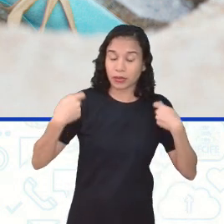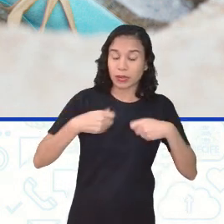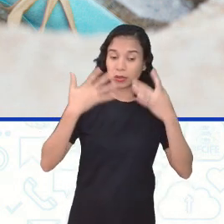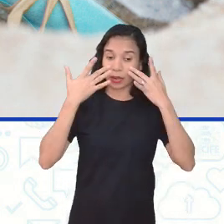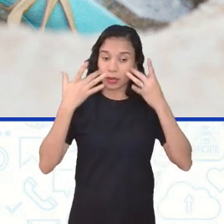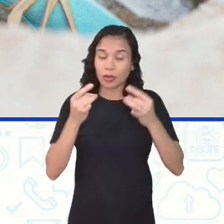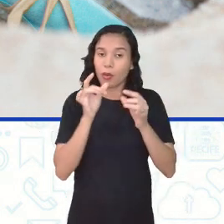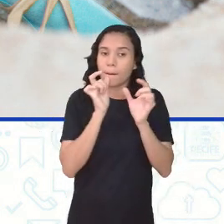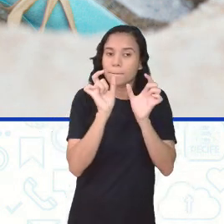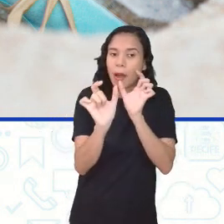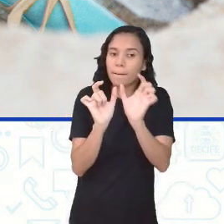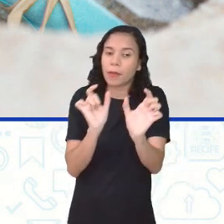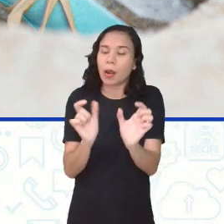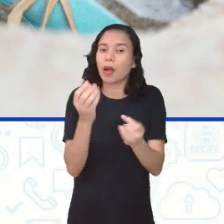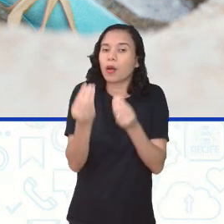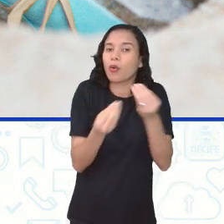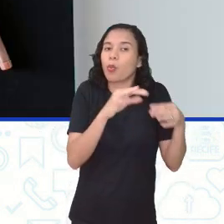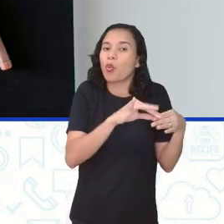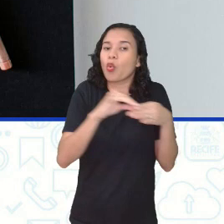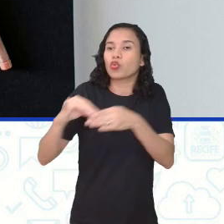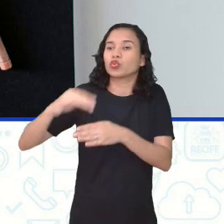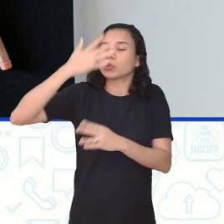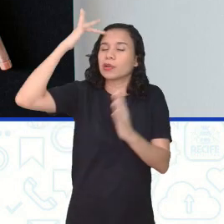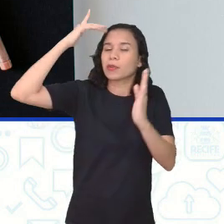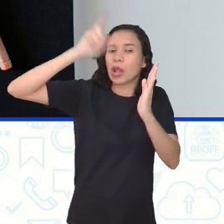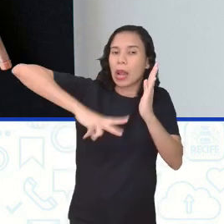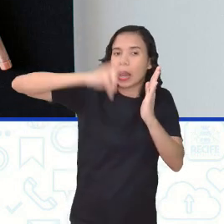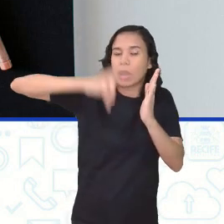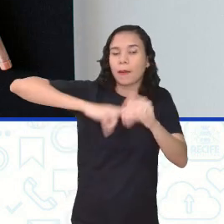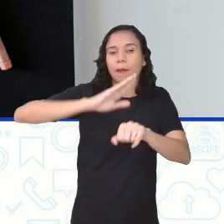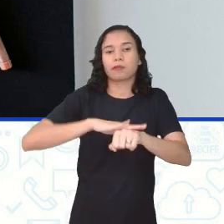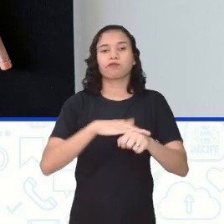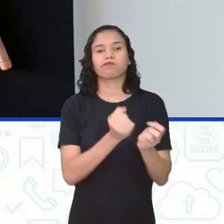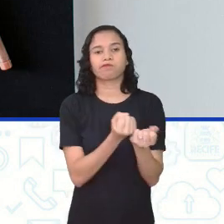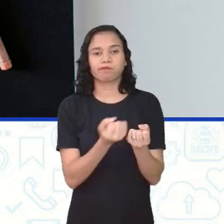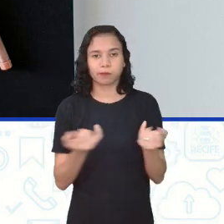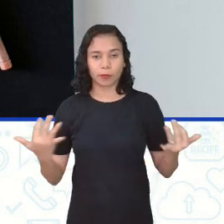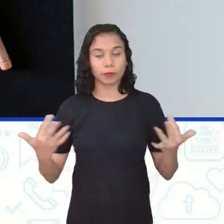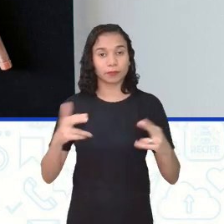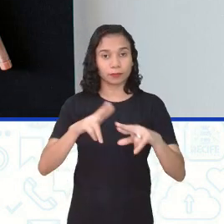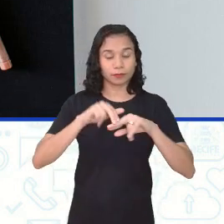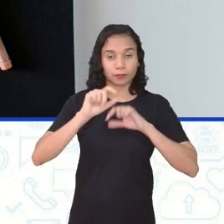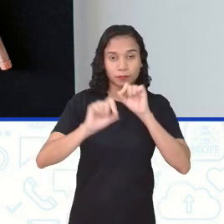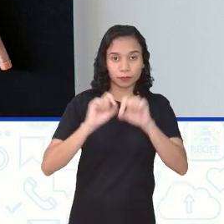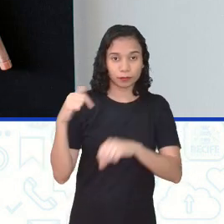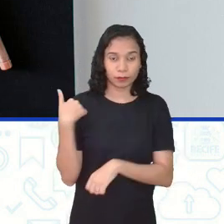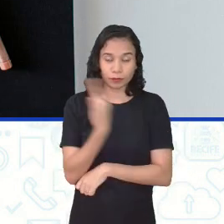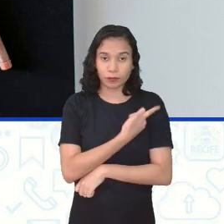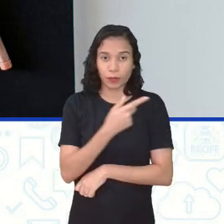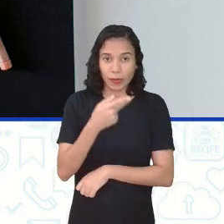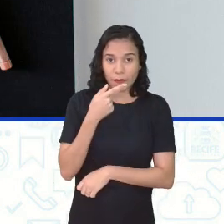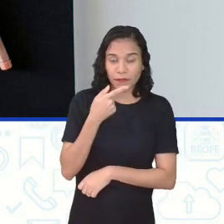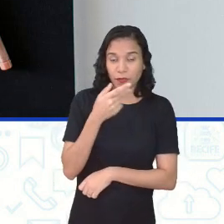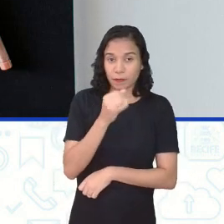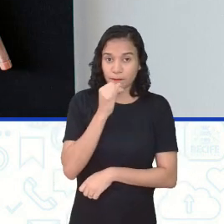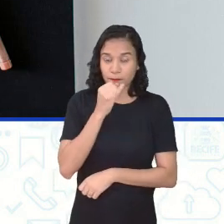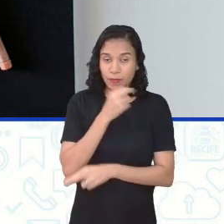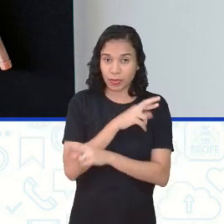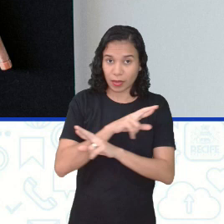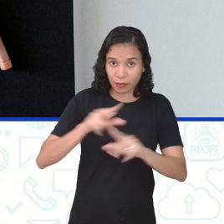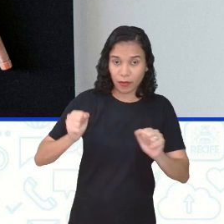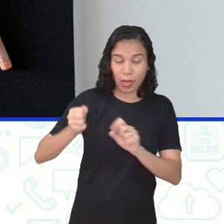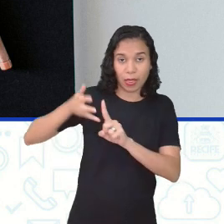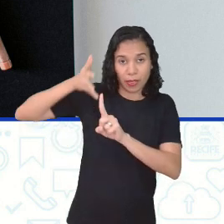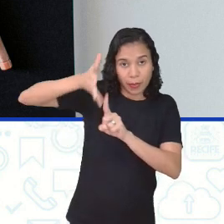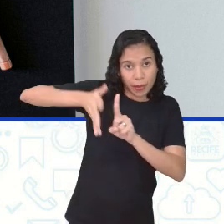palavras porque a gente vai conduzir o leitor por essas situações, né? E aí, quando a gente fala, por exemplo, das narrativas, claro